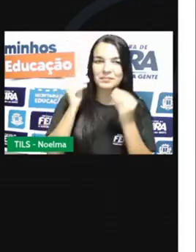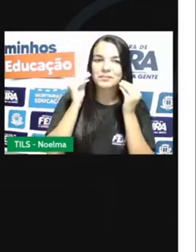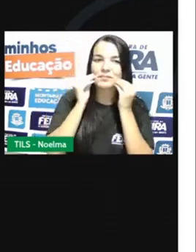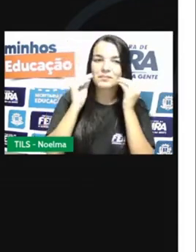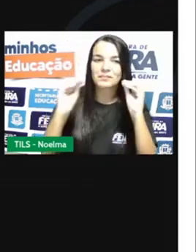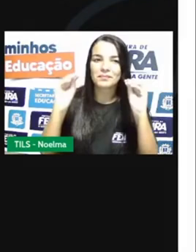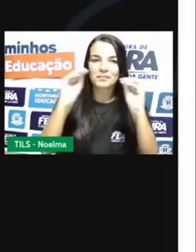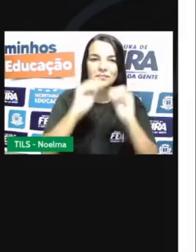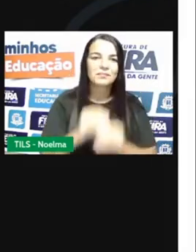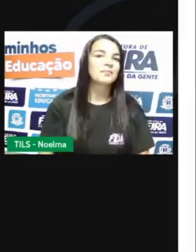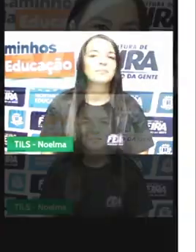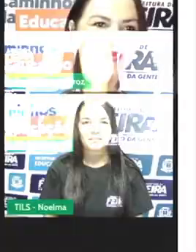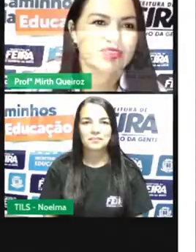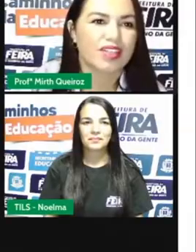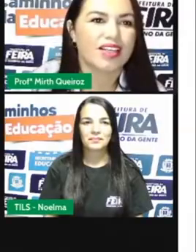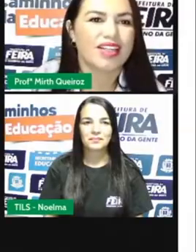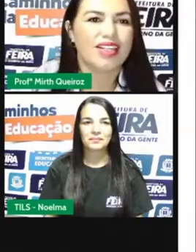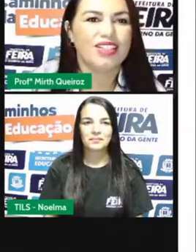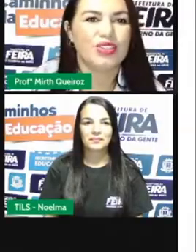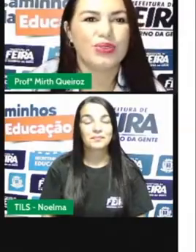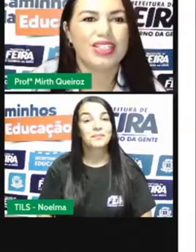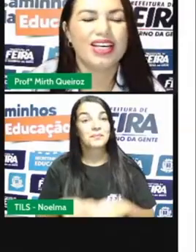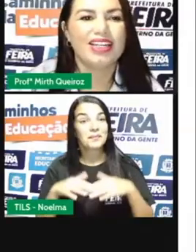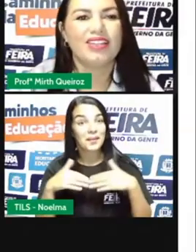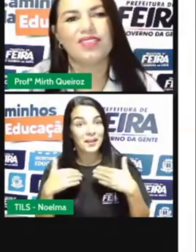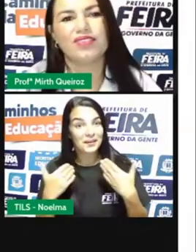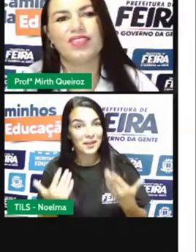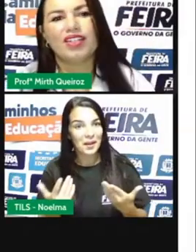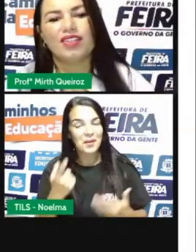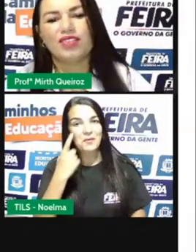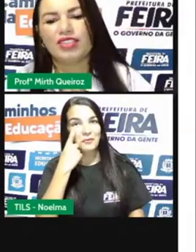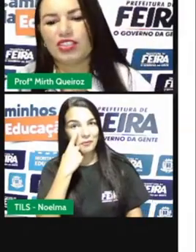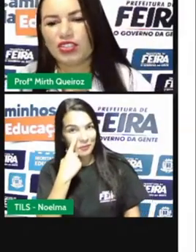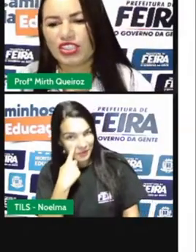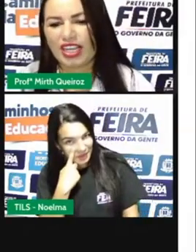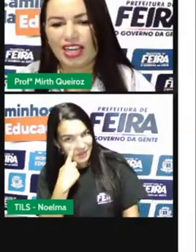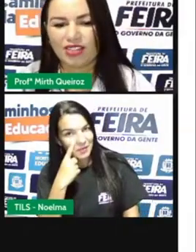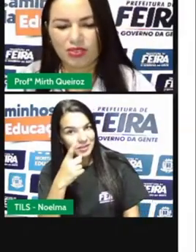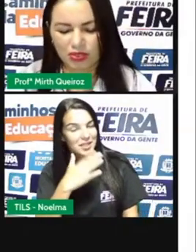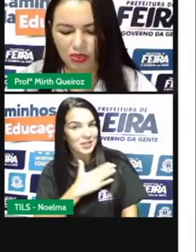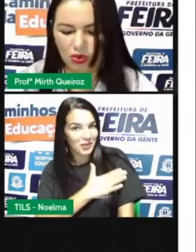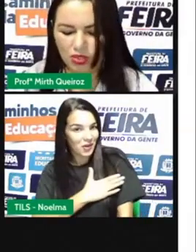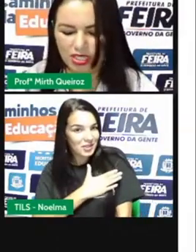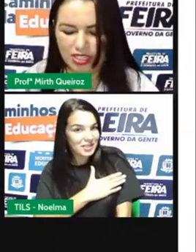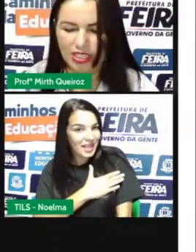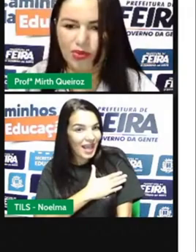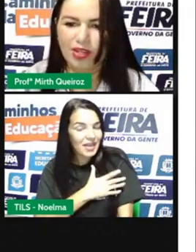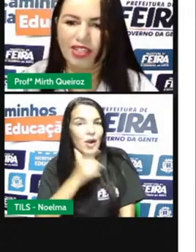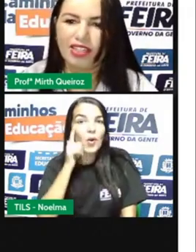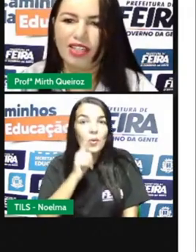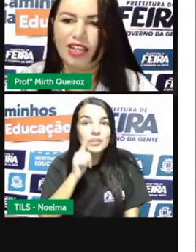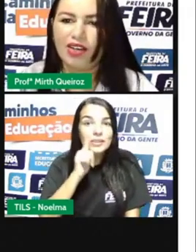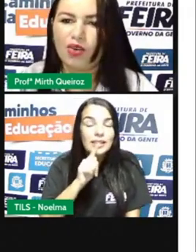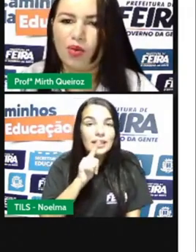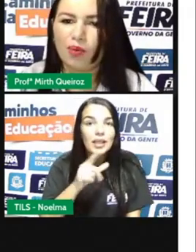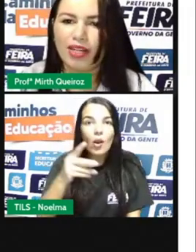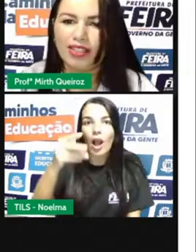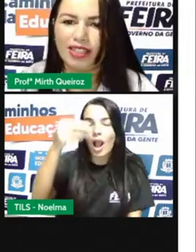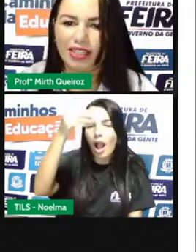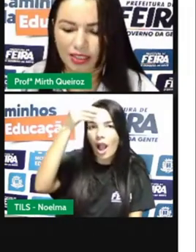Vamos lá. Isso. E aí? Vocês gostaram? Conseguiram aí